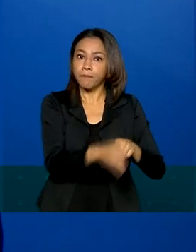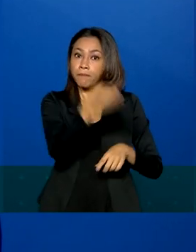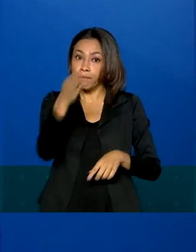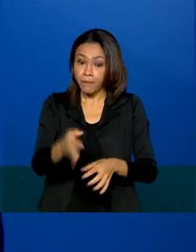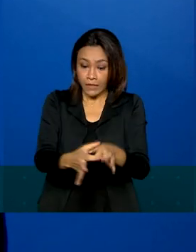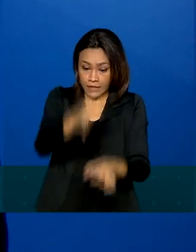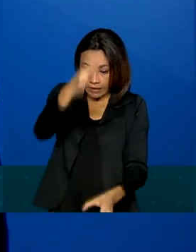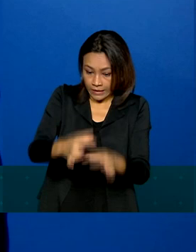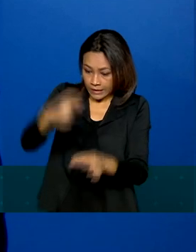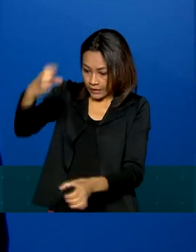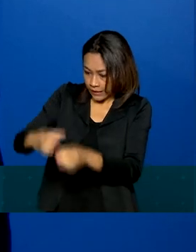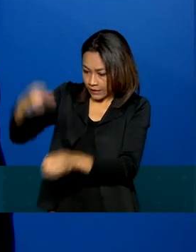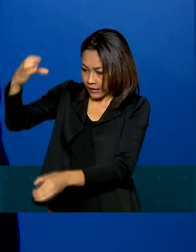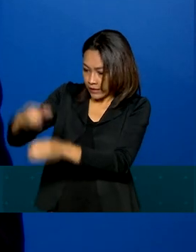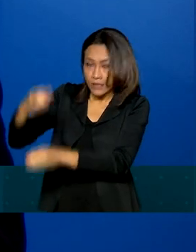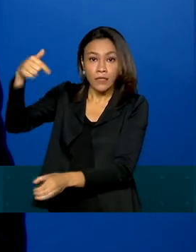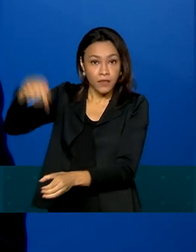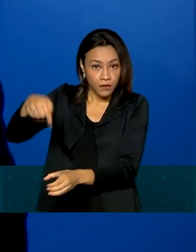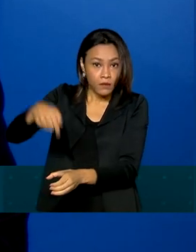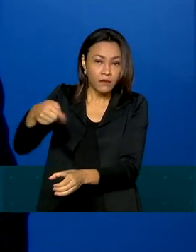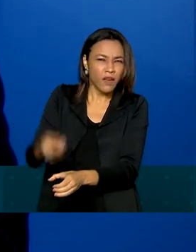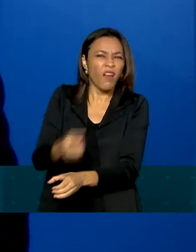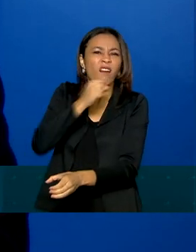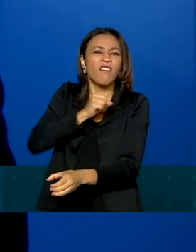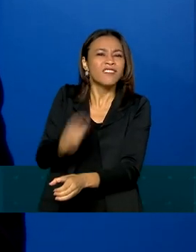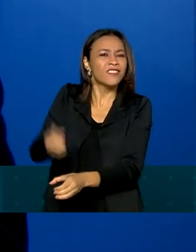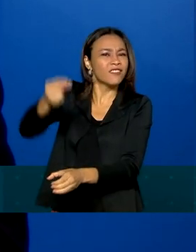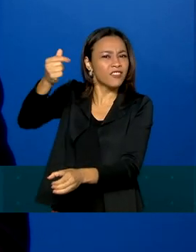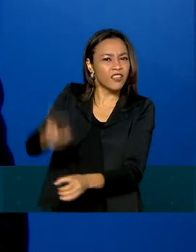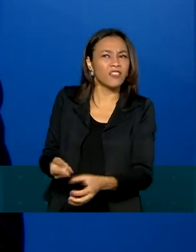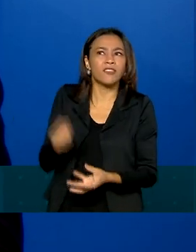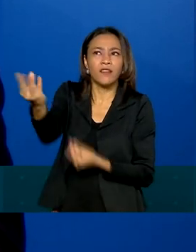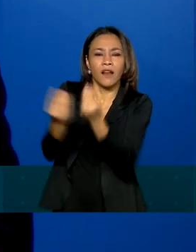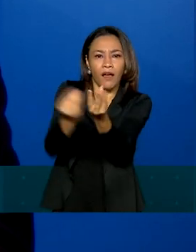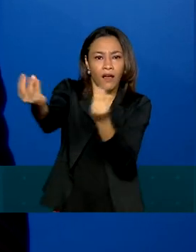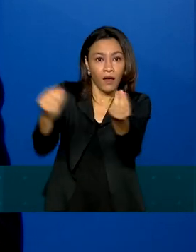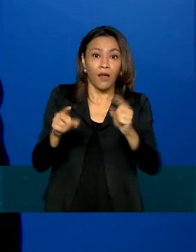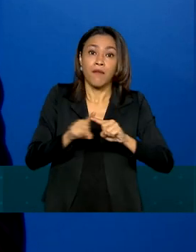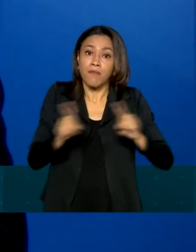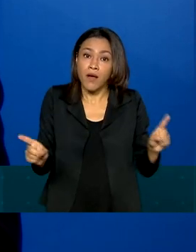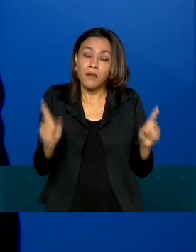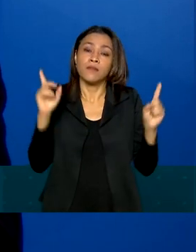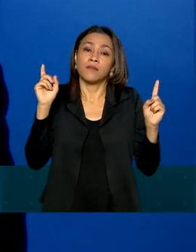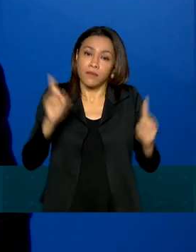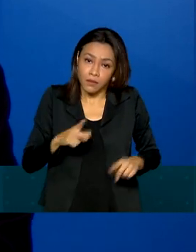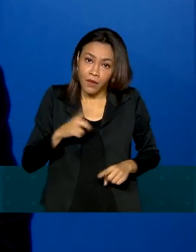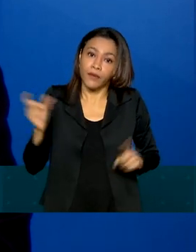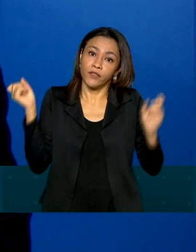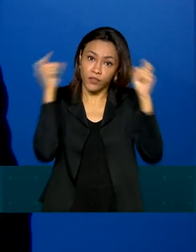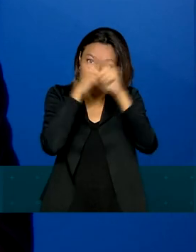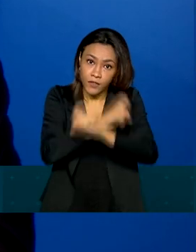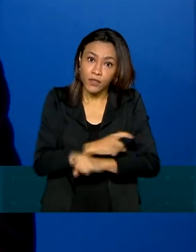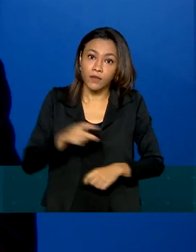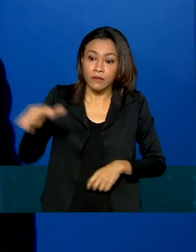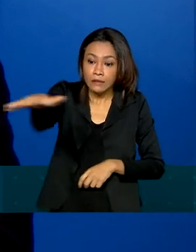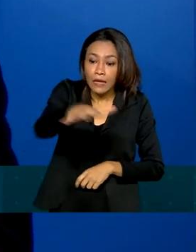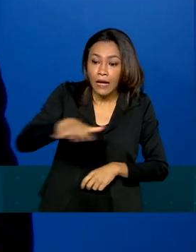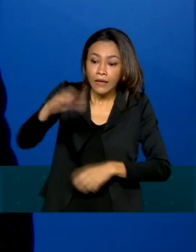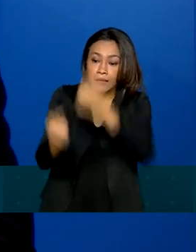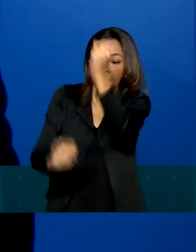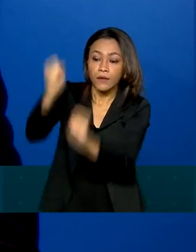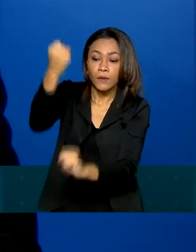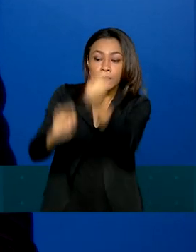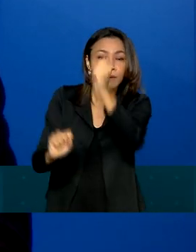cilindros de oxigênio, que é a forma mais antiga. Mas existem dificuldades do nosso parque industrial de